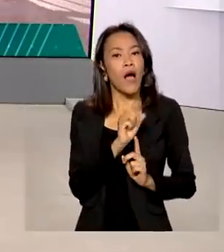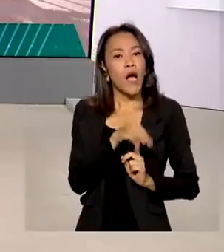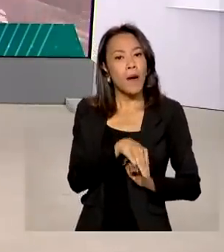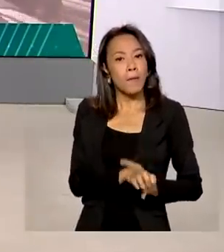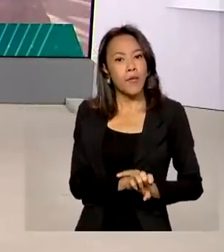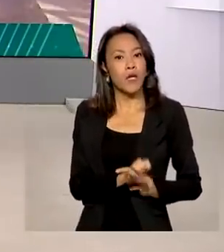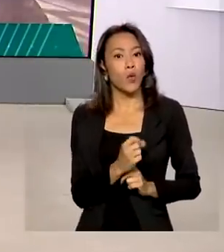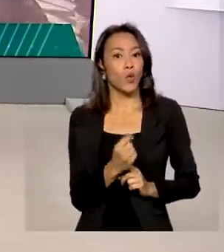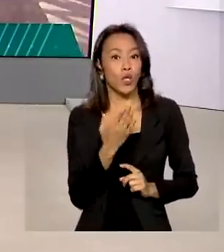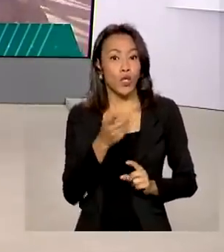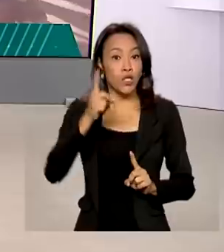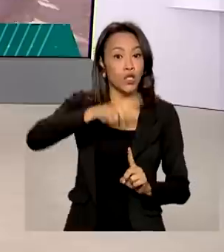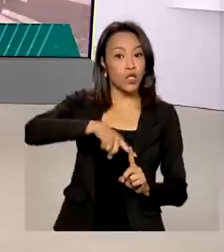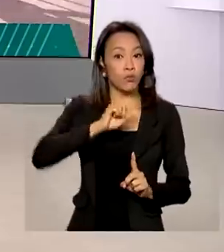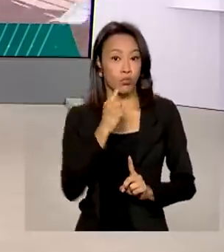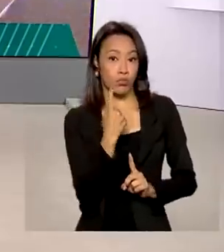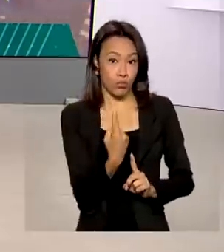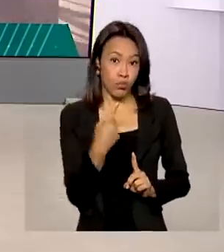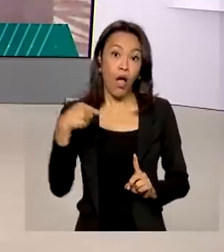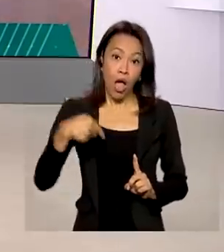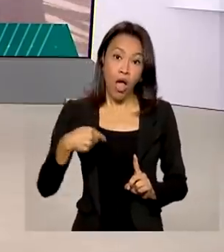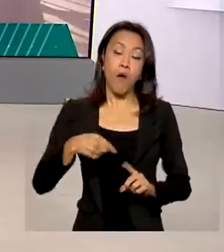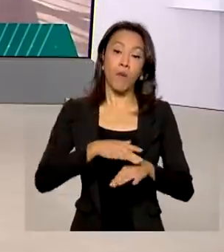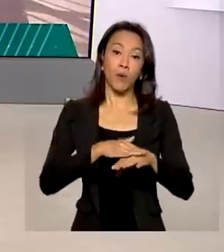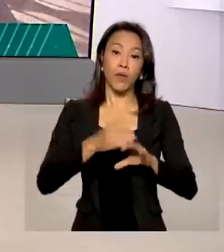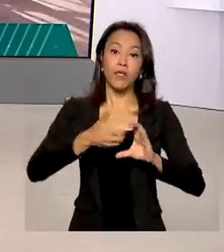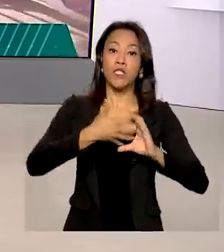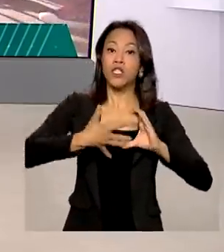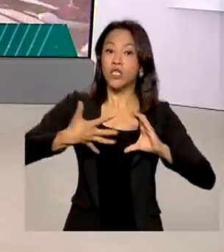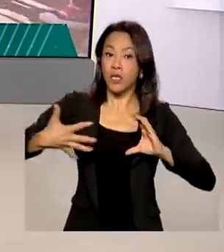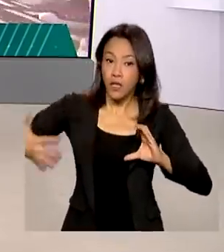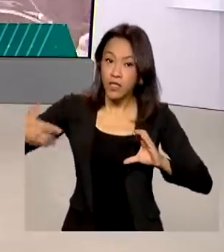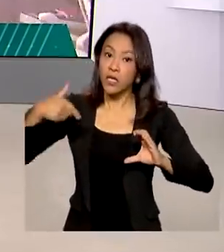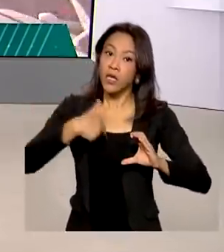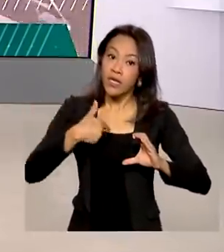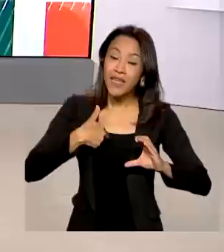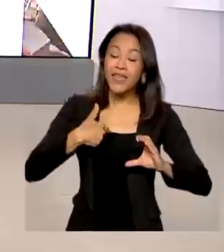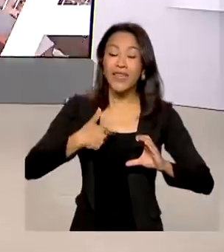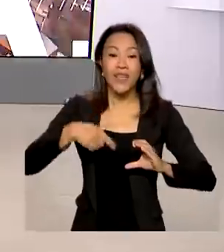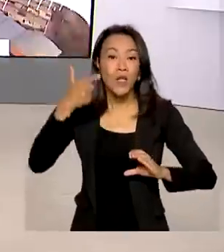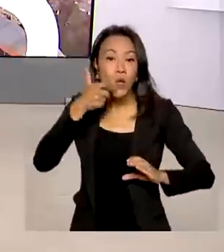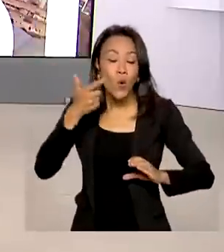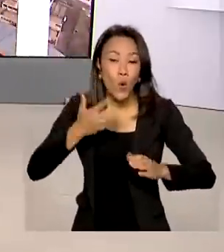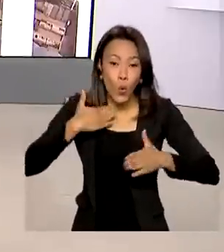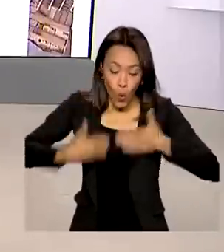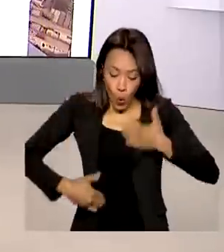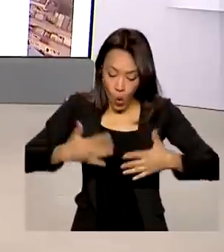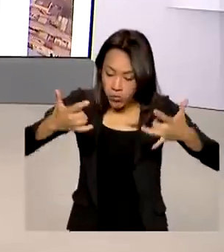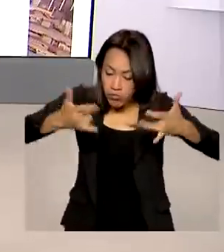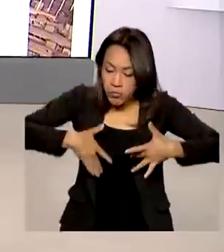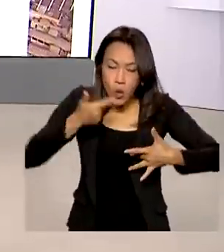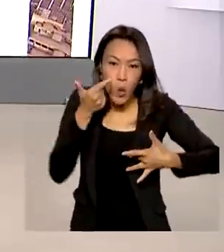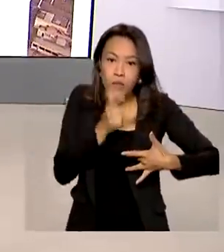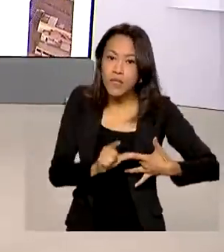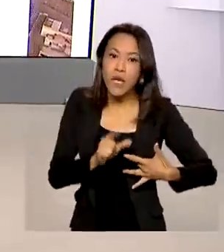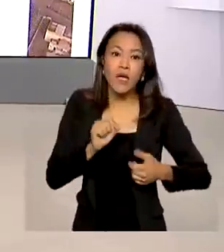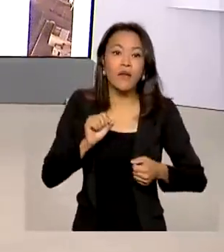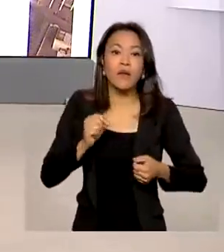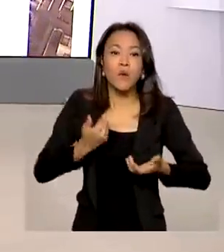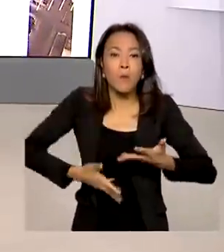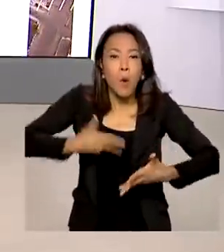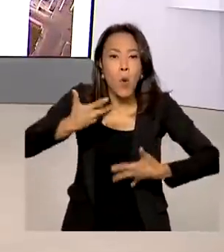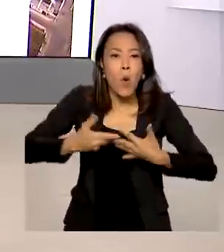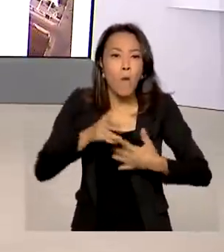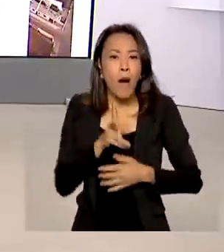Rara, a AME é uma doença genética que interfere na capacidade do corpo de produzir uma proteína essencial para a sobrevivência dos